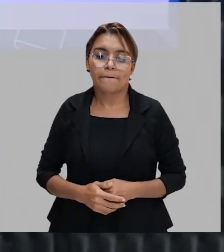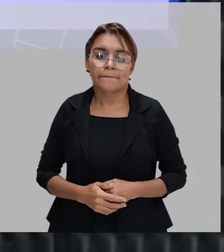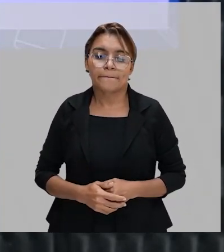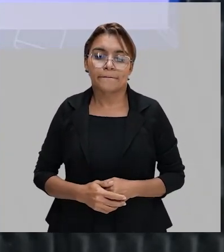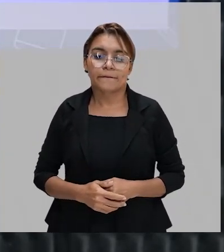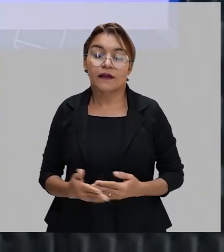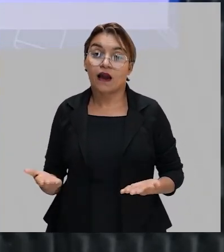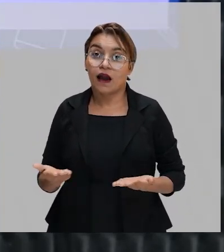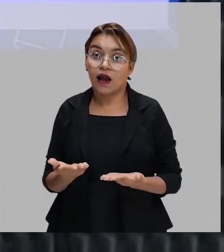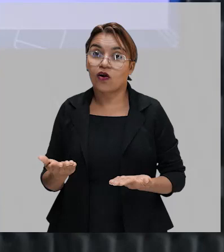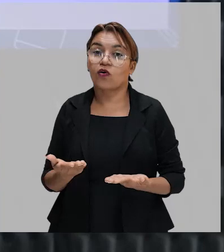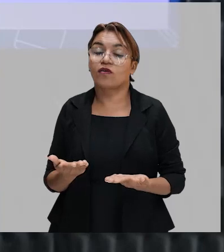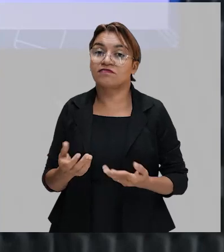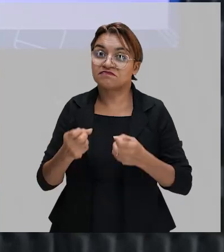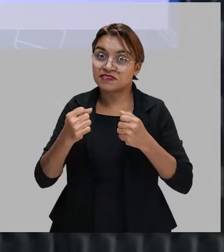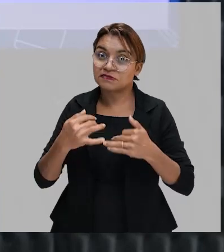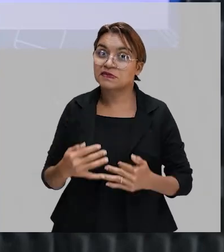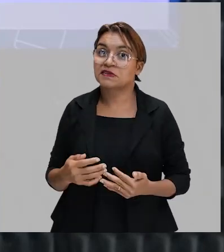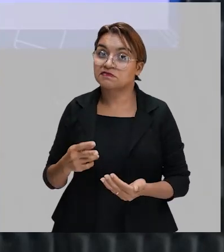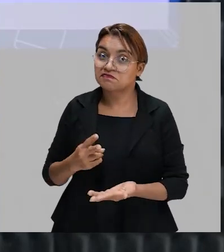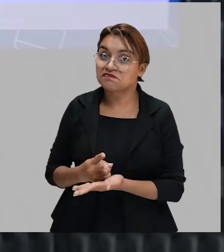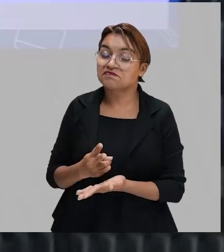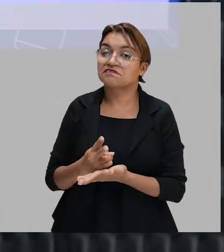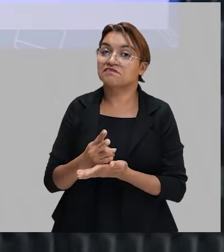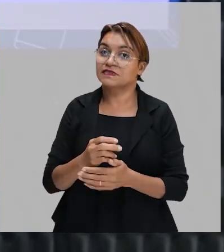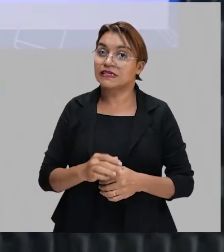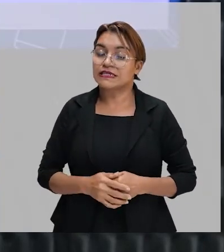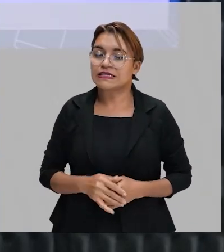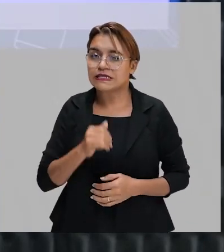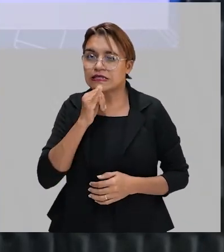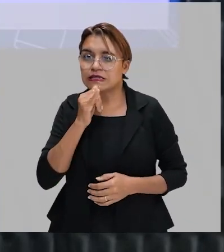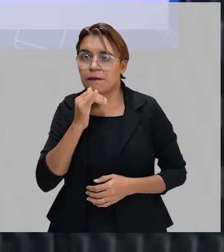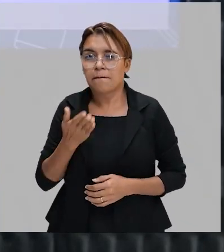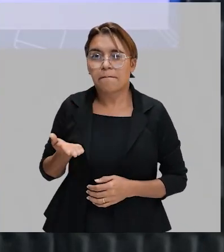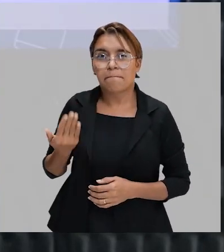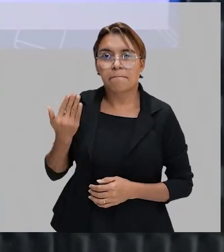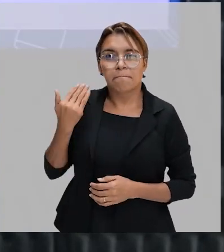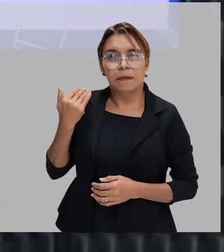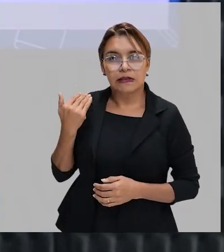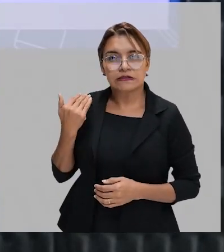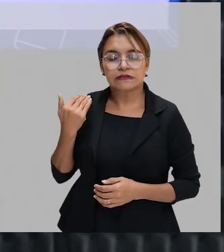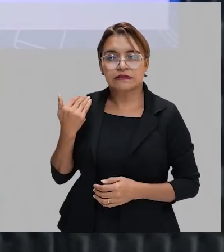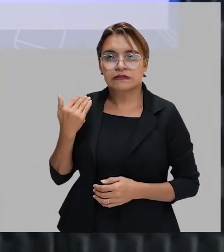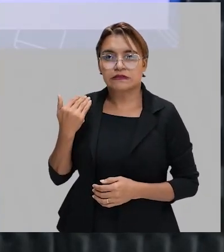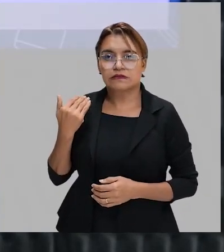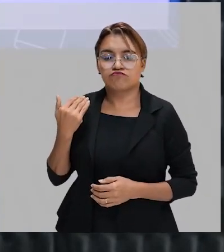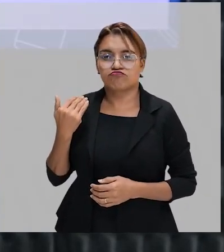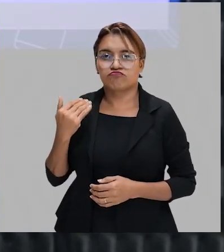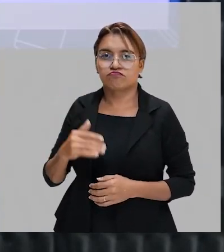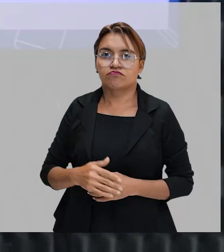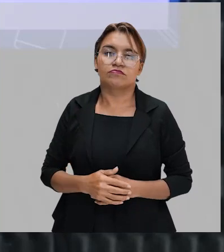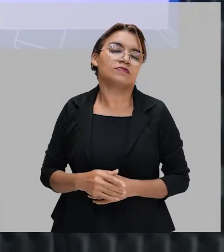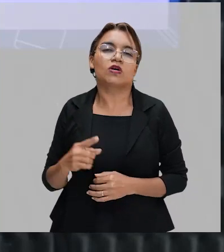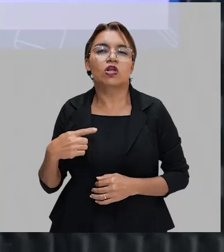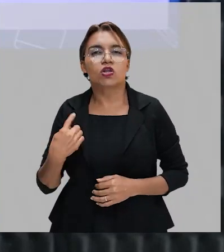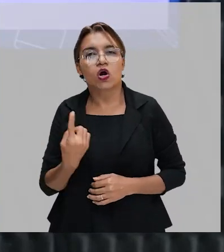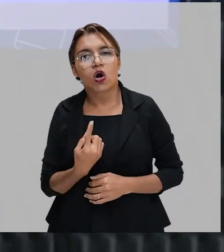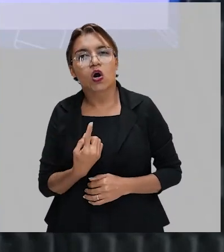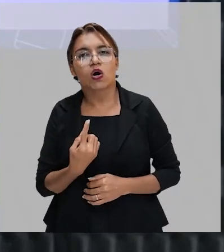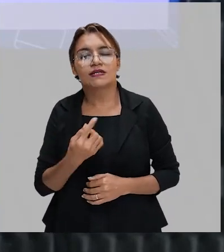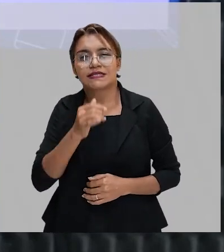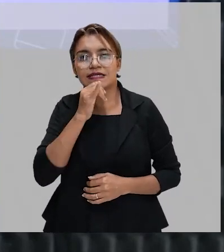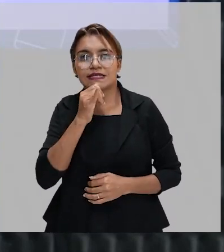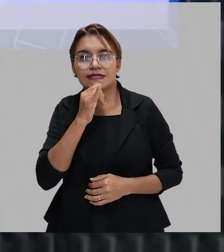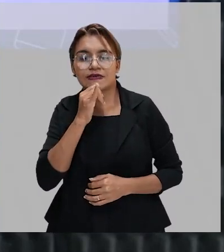eu estou falando de conservadorismo. Agora eu estou dando a minha opinião. Então, tem muita coisa do passado que a gente cultua nos dias de